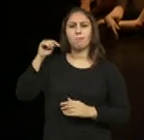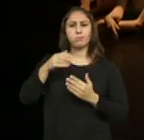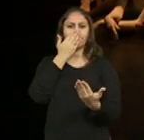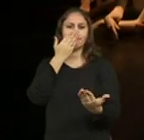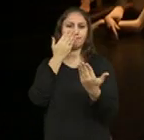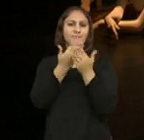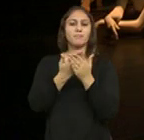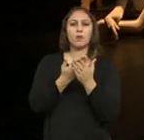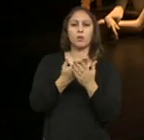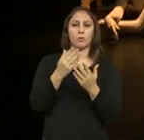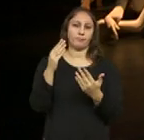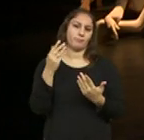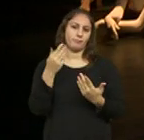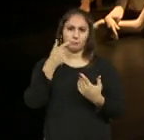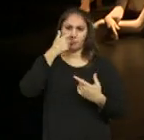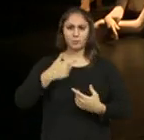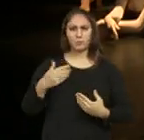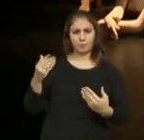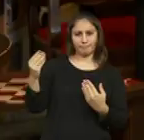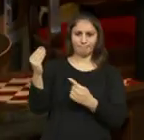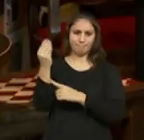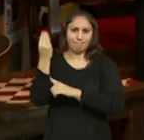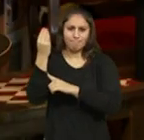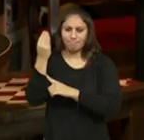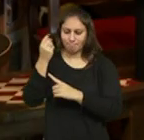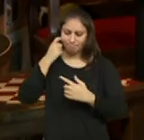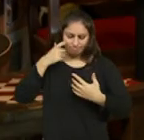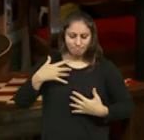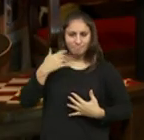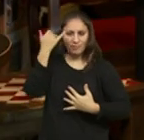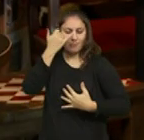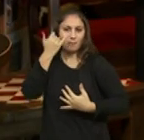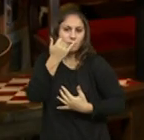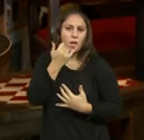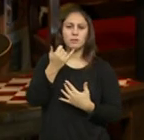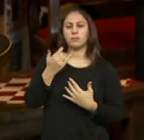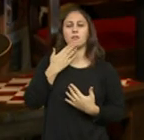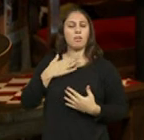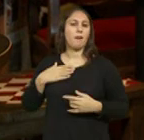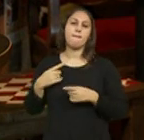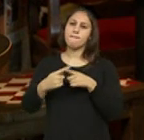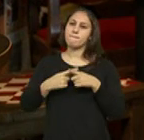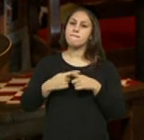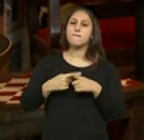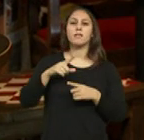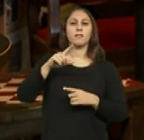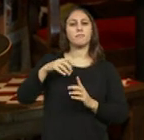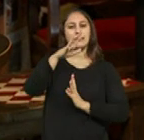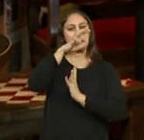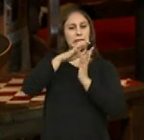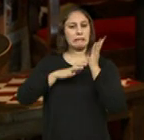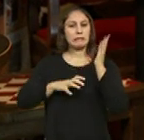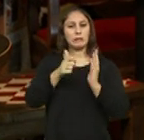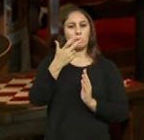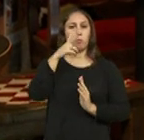confronto com o manquim, o objeto manquim, que é um objeto que a mim interessa-me bastante, que surge também de um texto de Bruno Schultz,